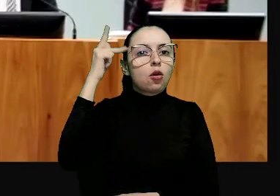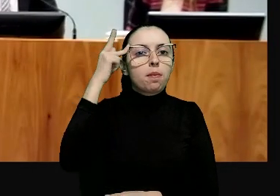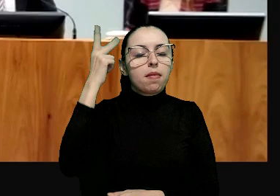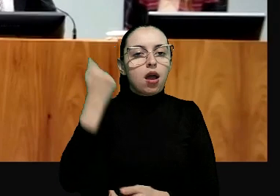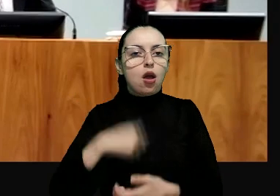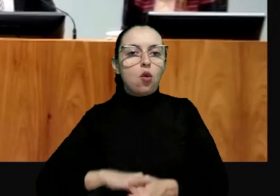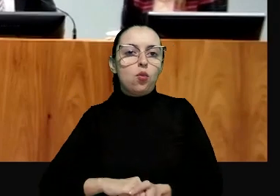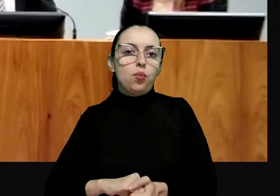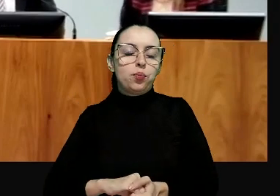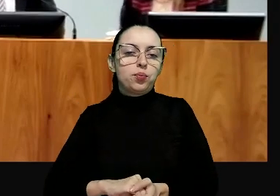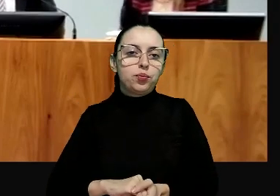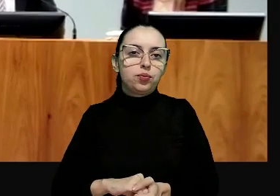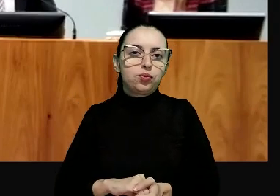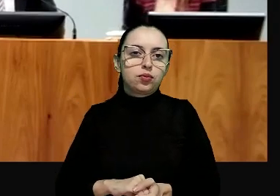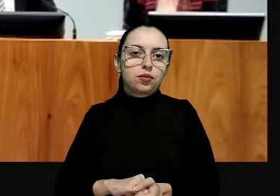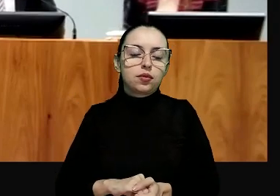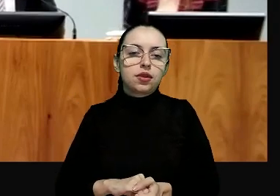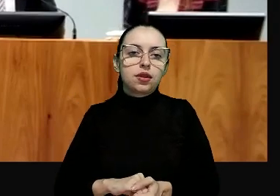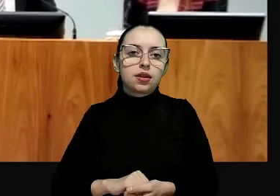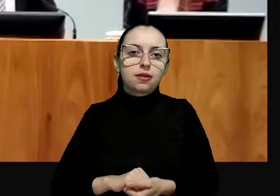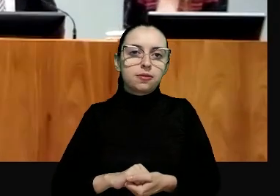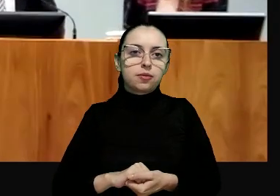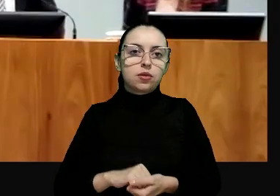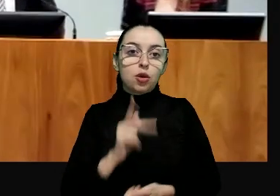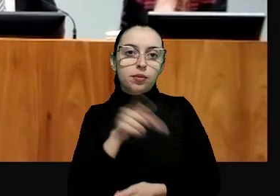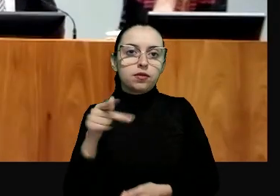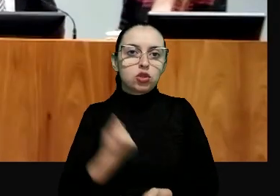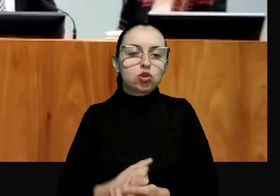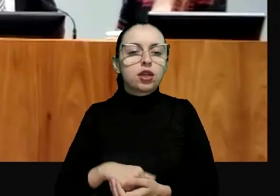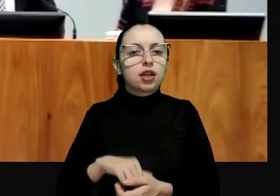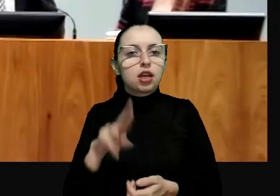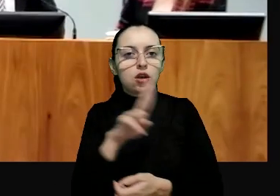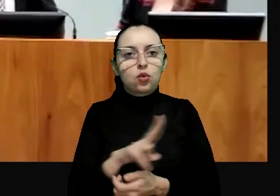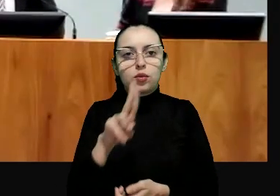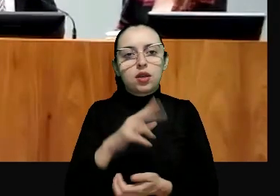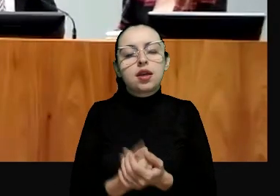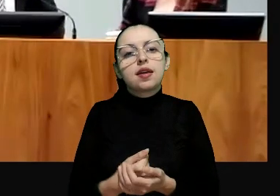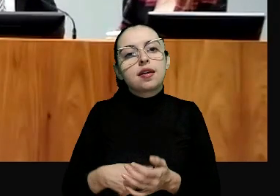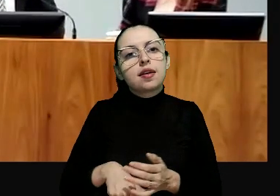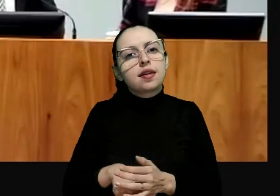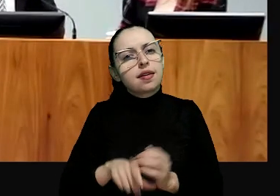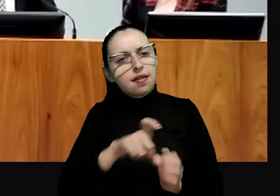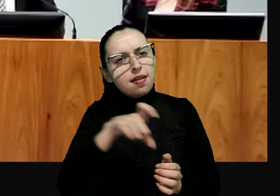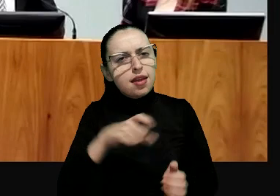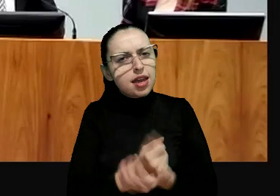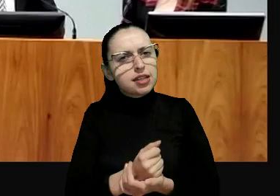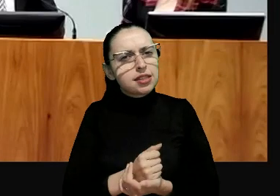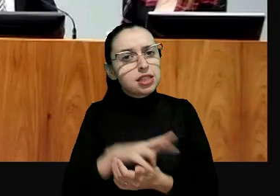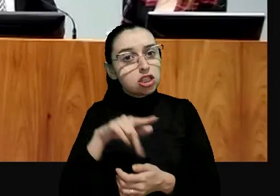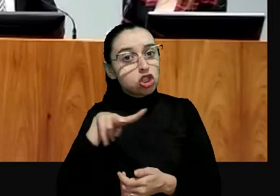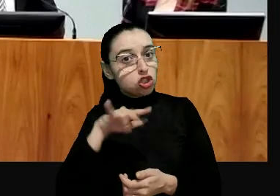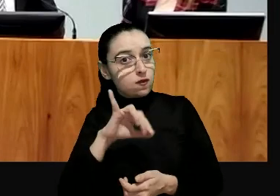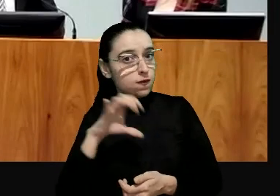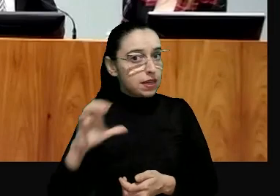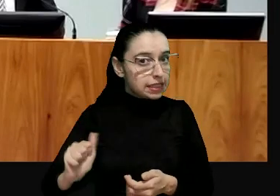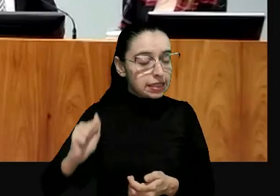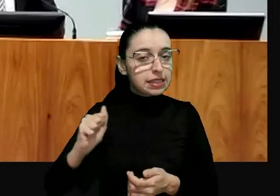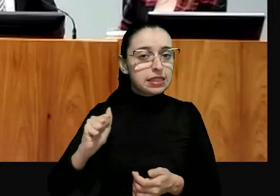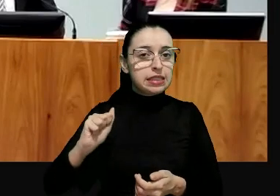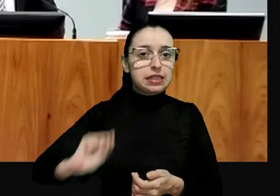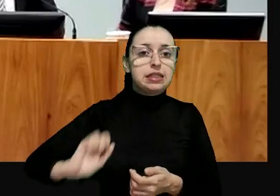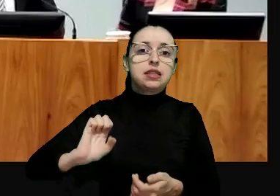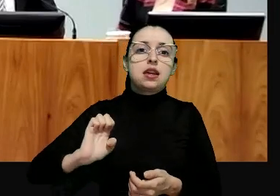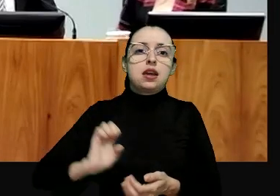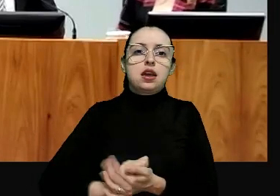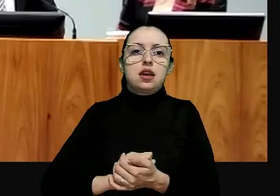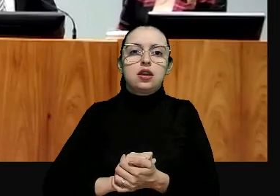fui da procuradoria também e professora universitária ex-vice-presidente da Comissão Interamericana de Direitos Humanos exerceu